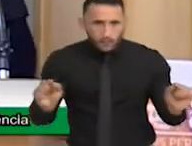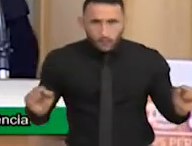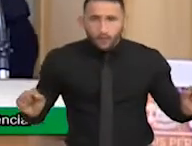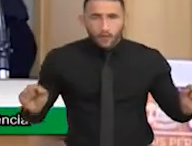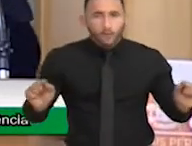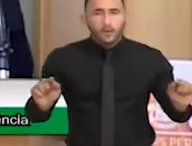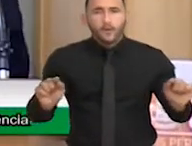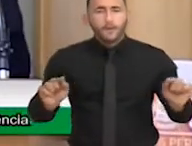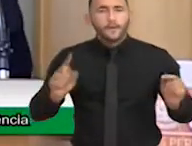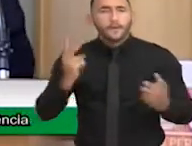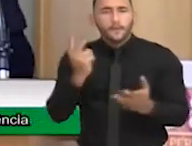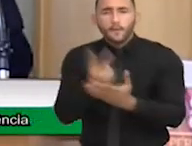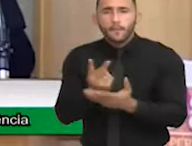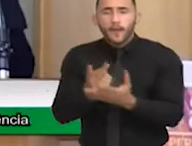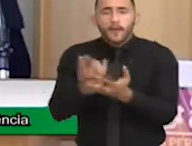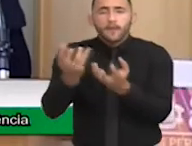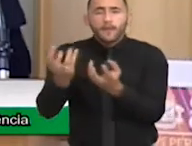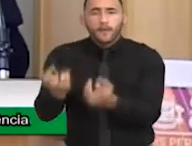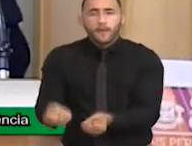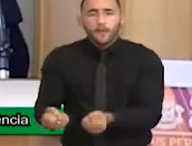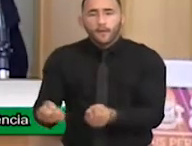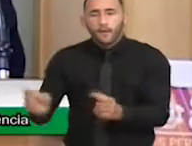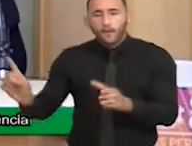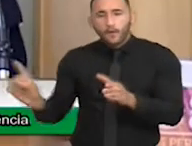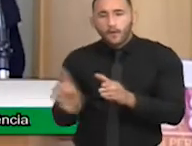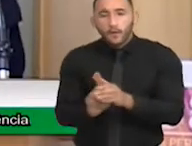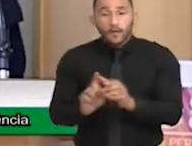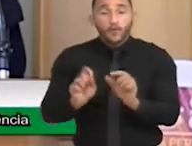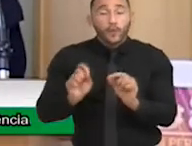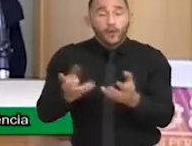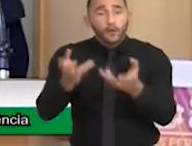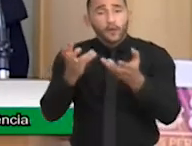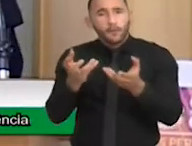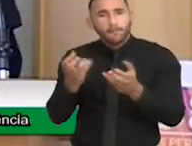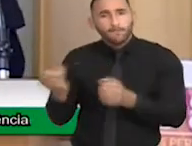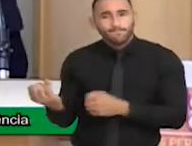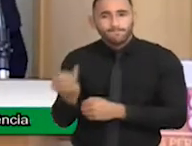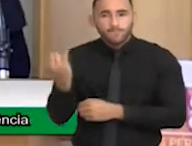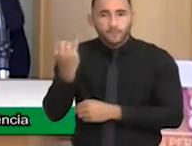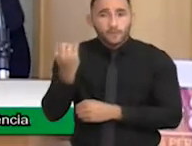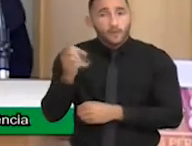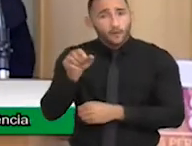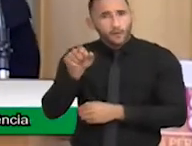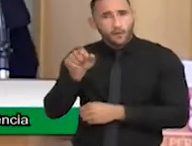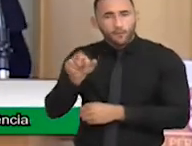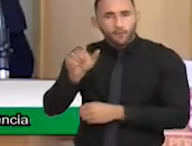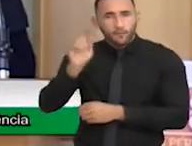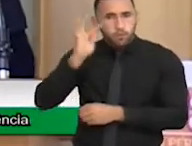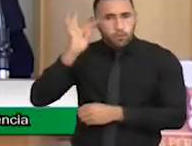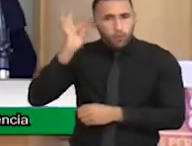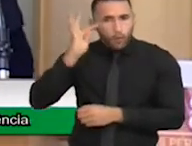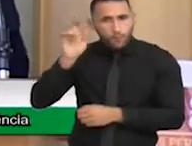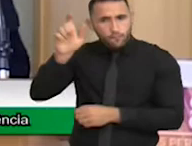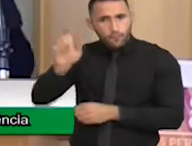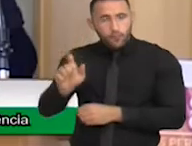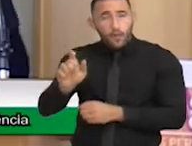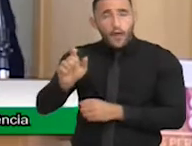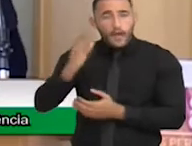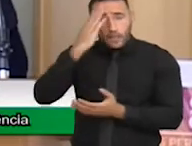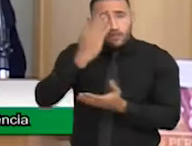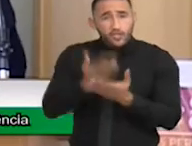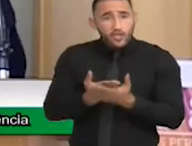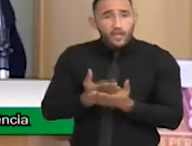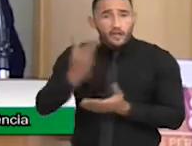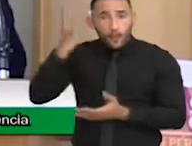é ser aceito e se sentir importante. Ele acreditava que a saúde mental pode